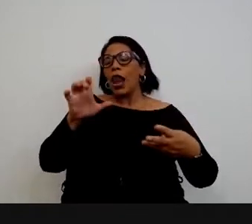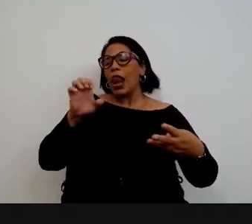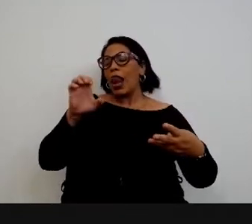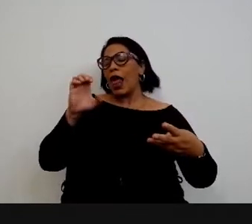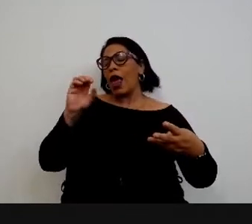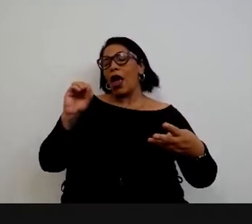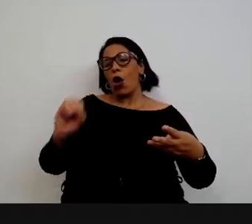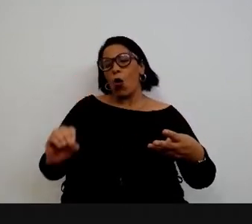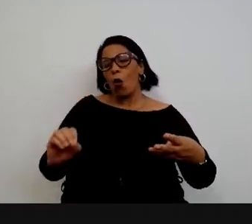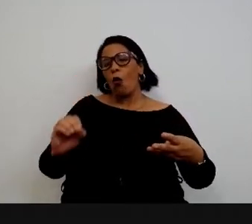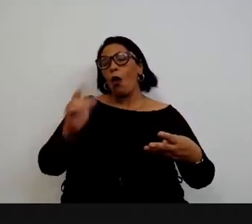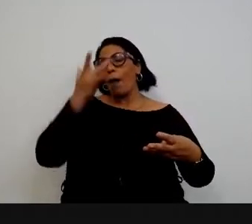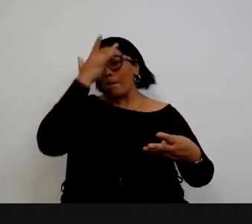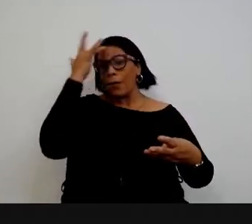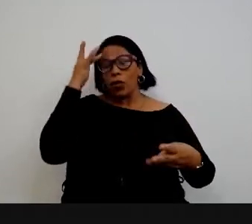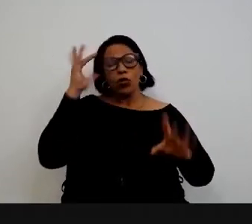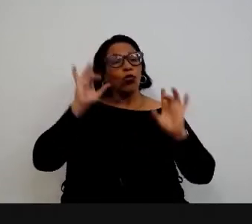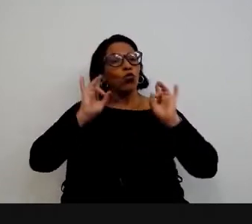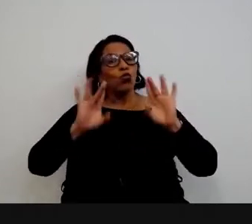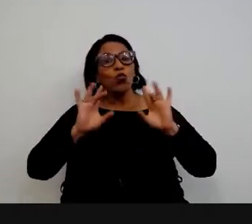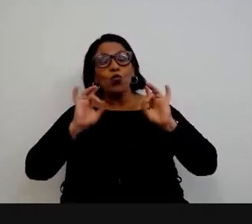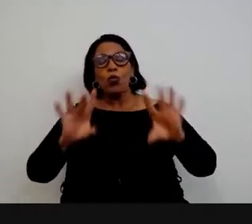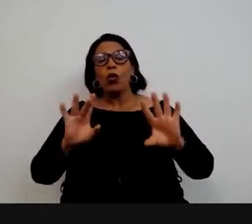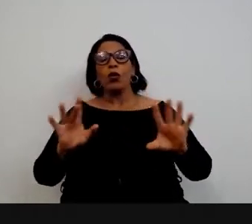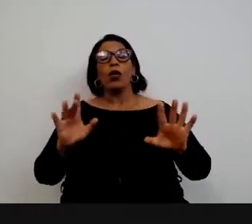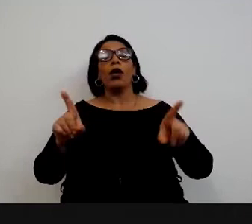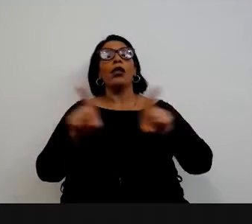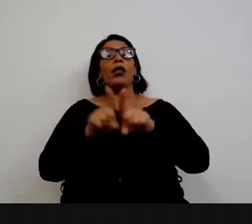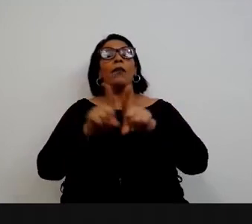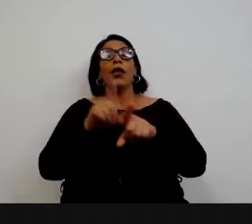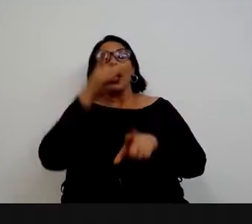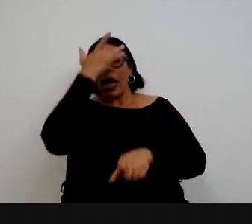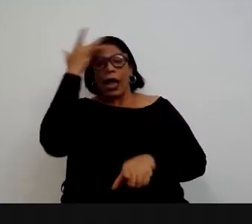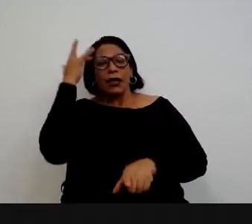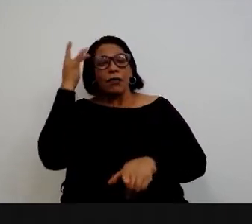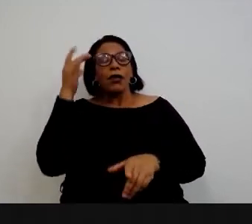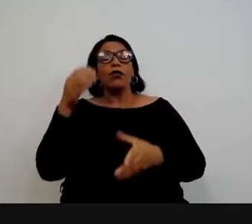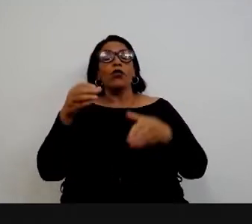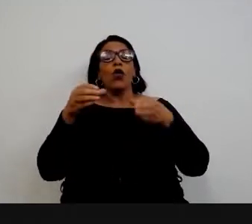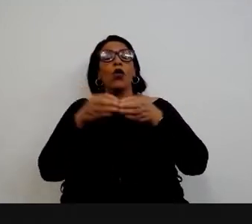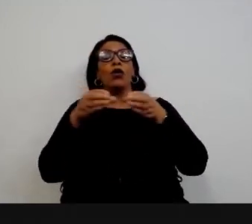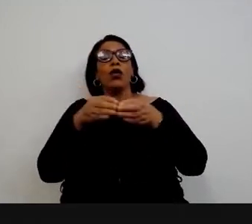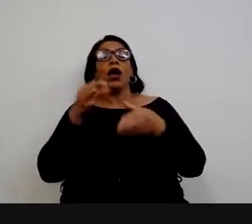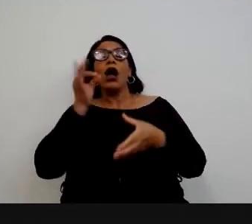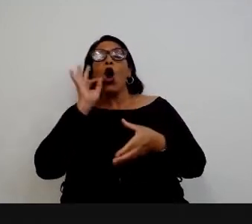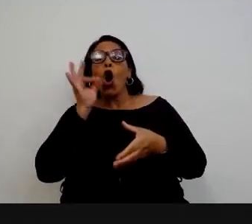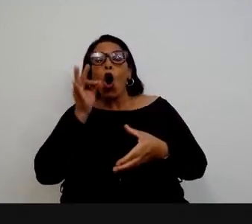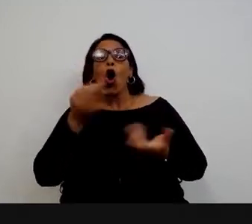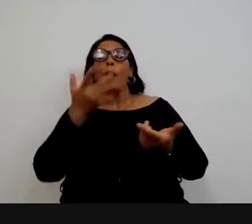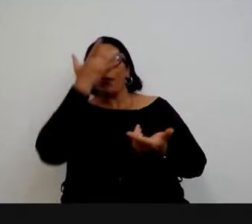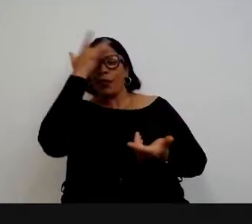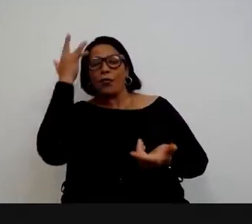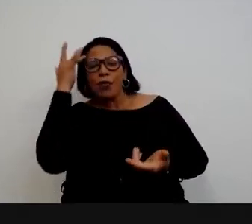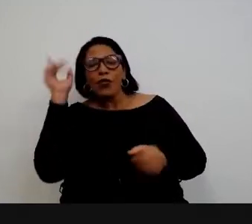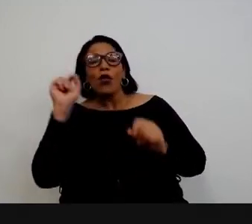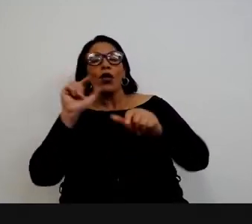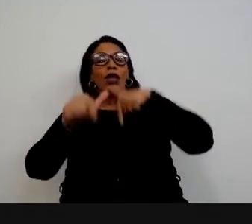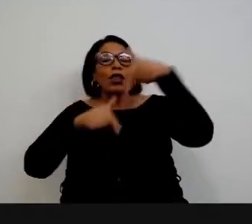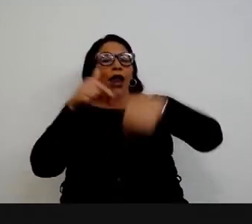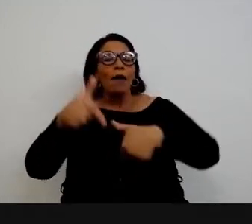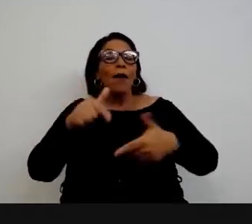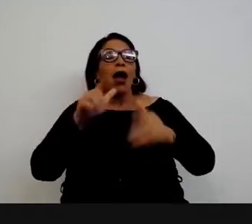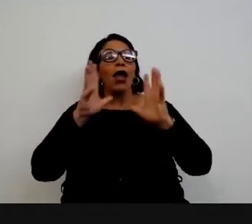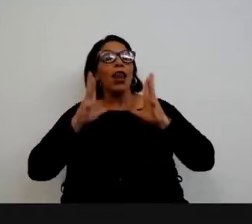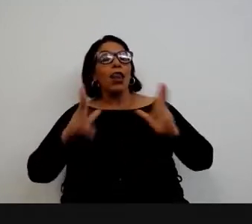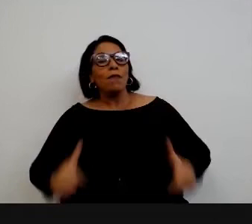Leonardo Estevanato, pessoal da Copa, Marisa, Cristina, pessoal da Limpeza também, Manuel,